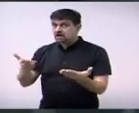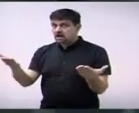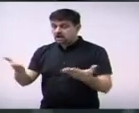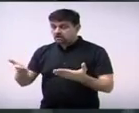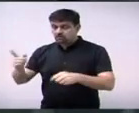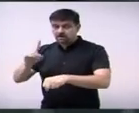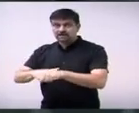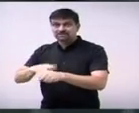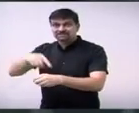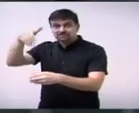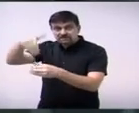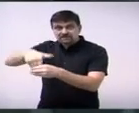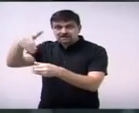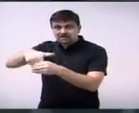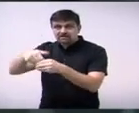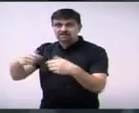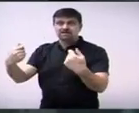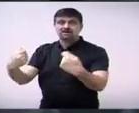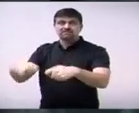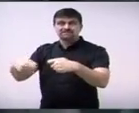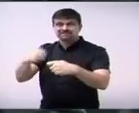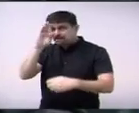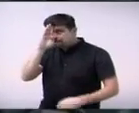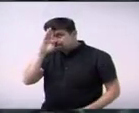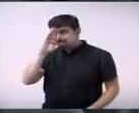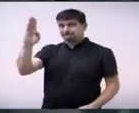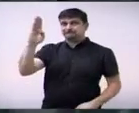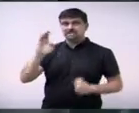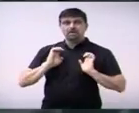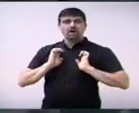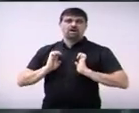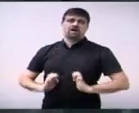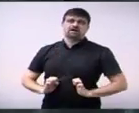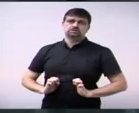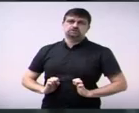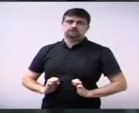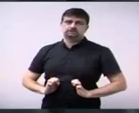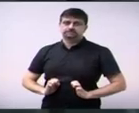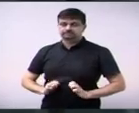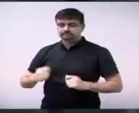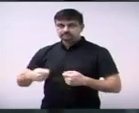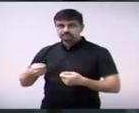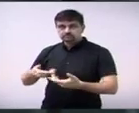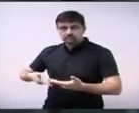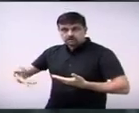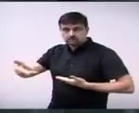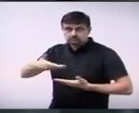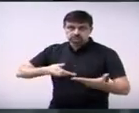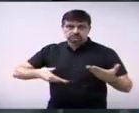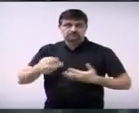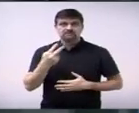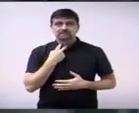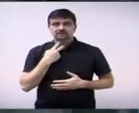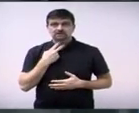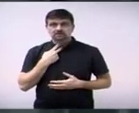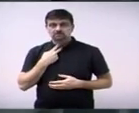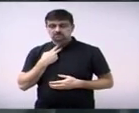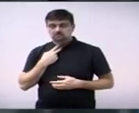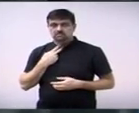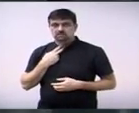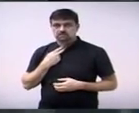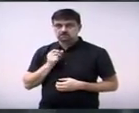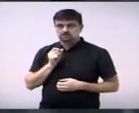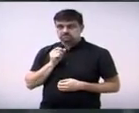campanha política para que tenha ética para que se procure ouvir a outra parte antes de divulgar